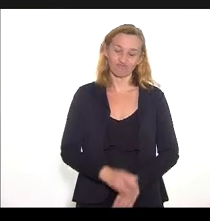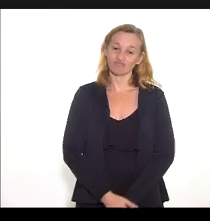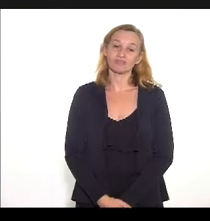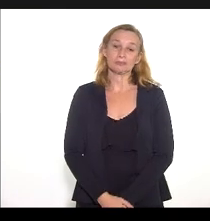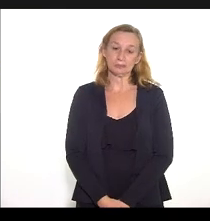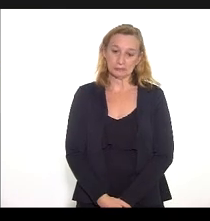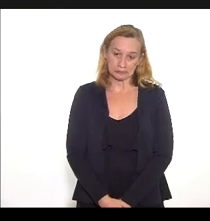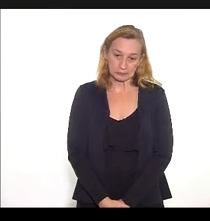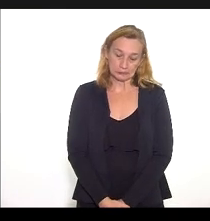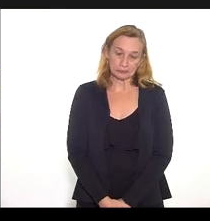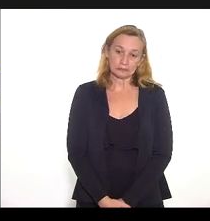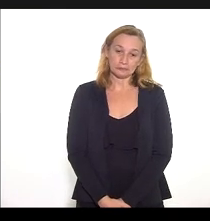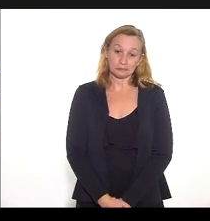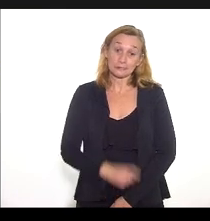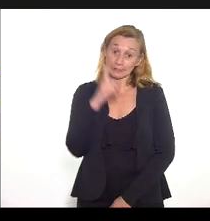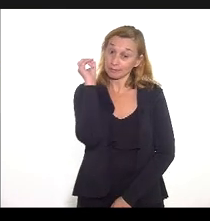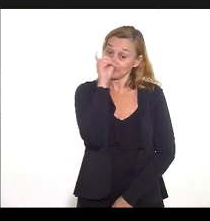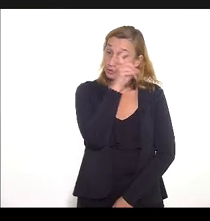Ah, esqueço, gente.